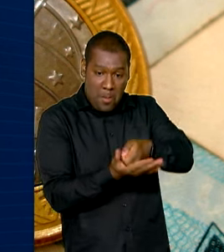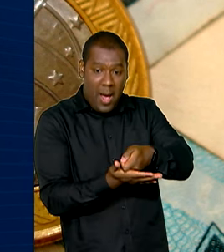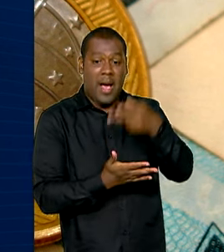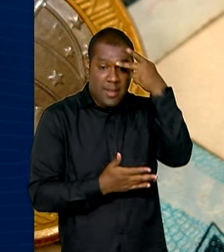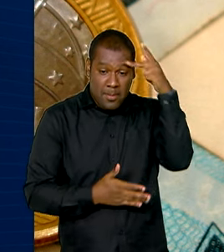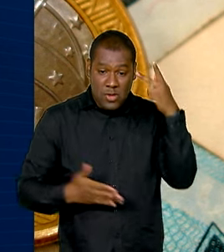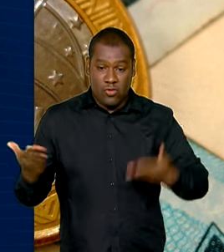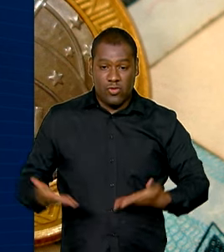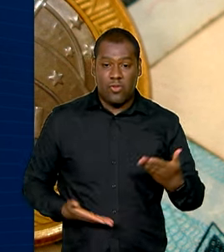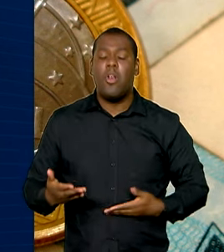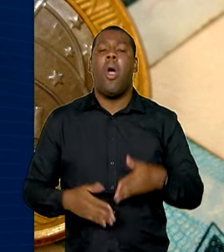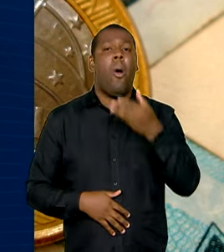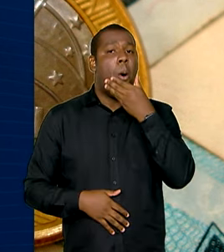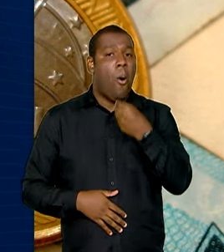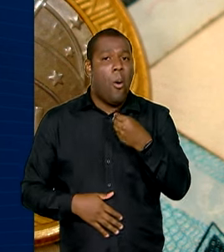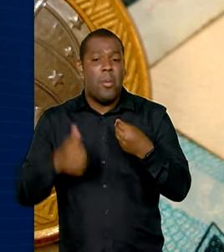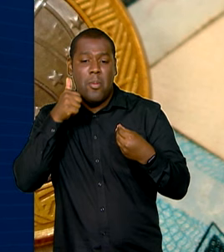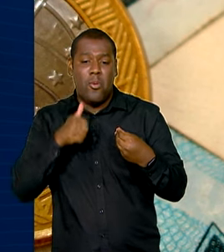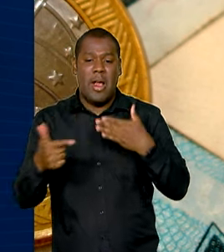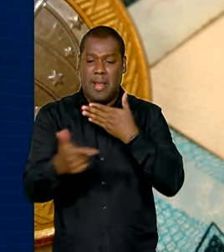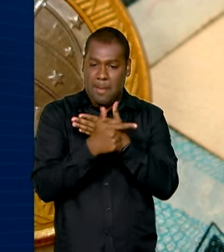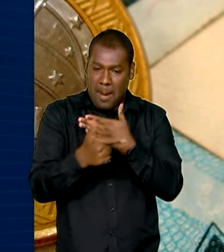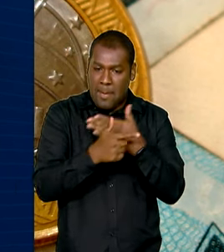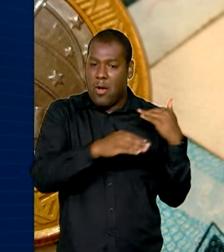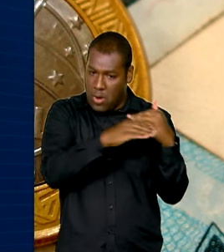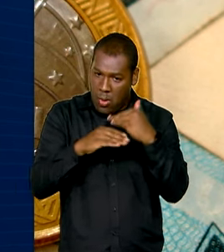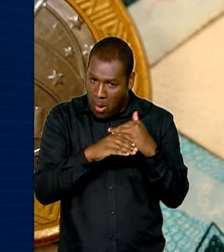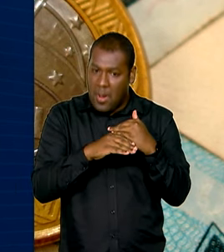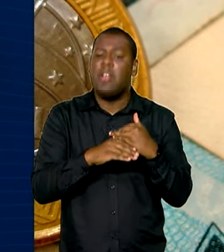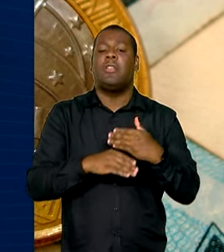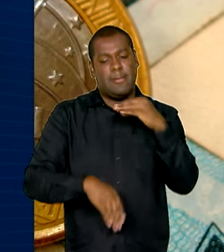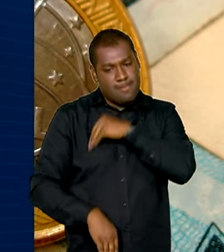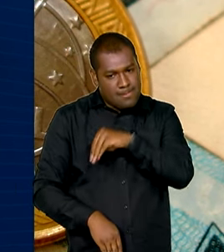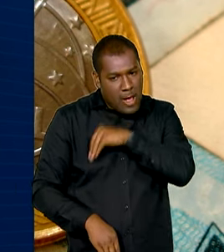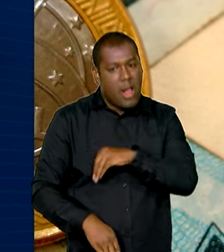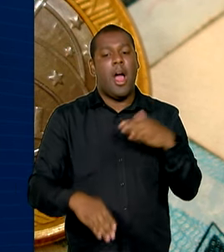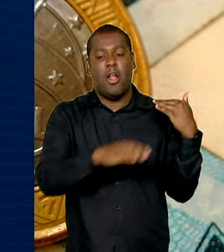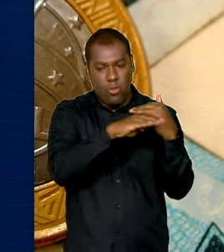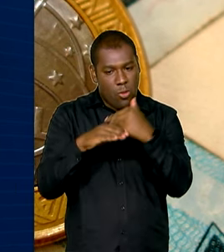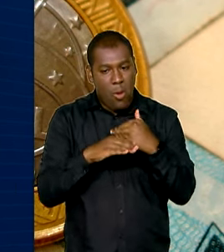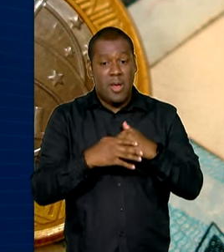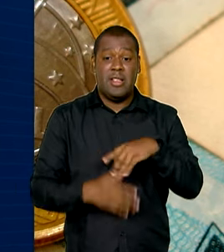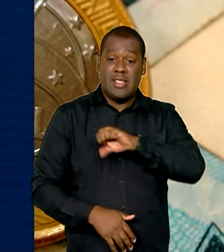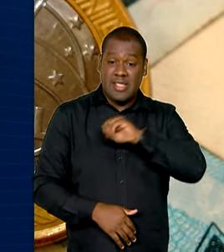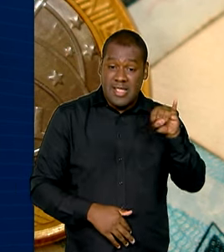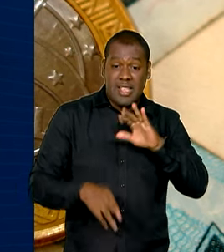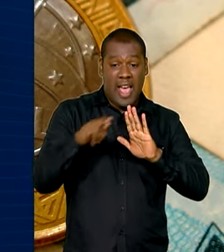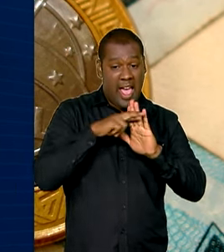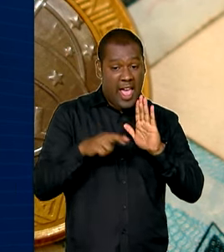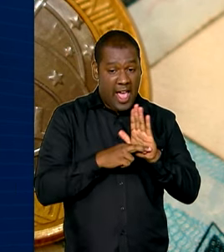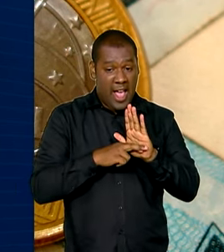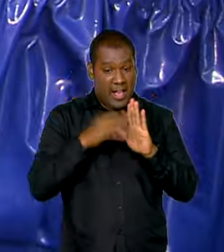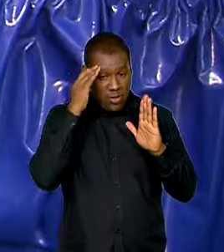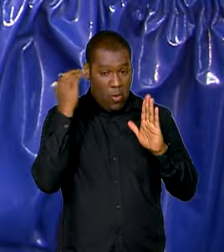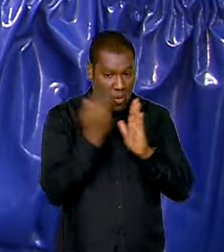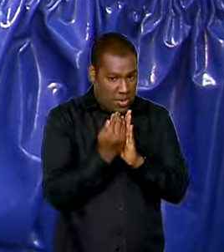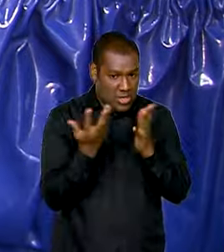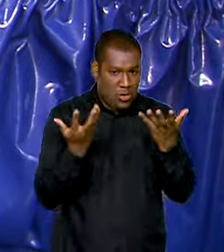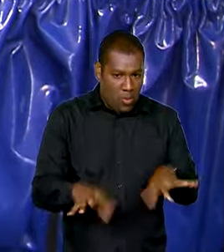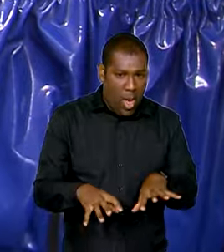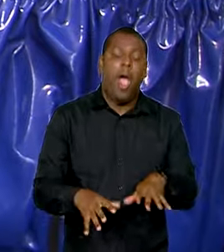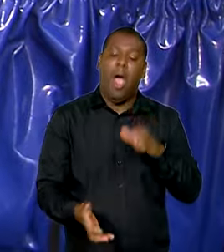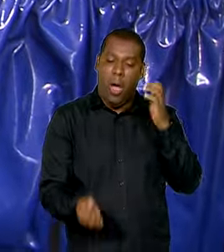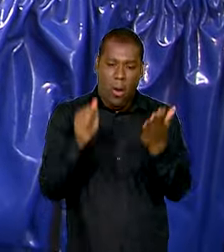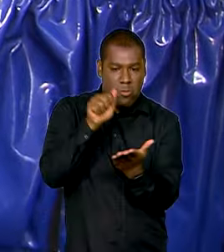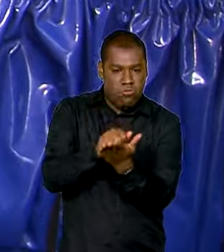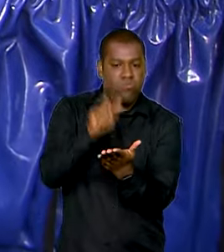mulheres na mesma função devem receber o mesmo salário e quem descumprir está sujeito à multa. Nesta